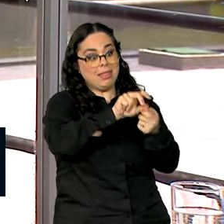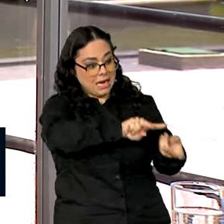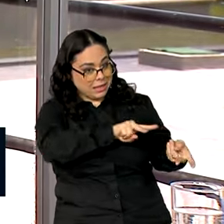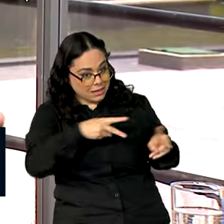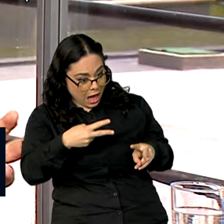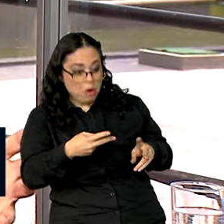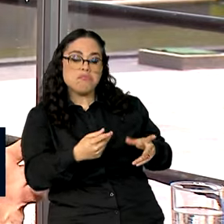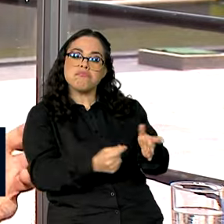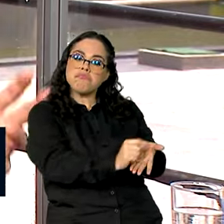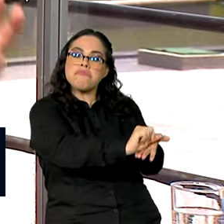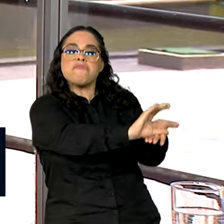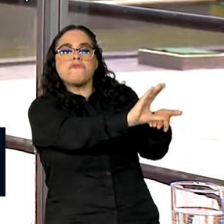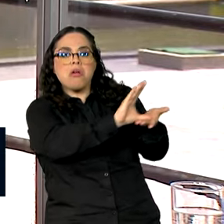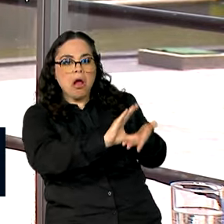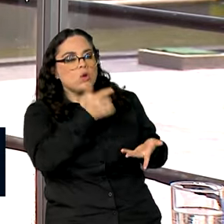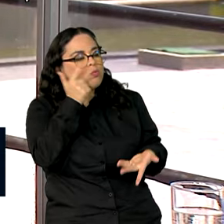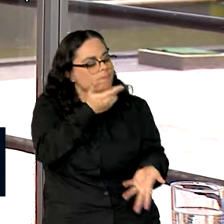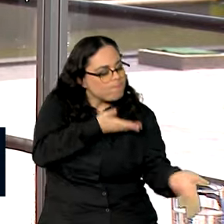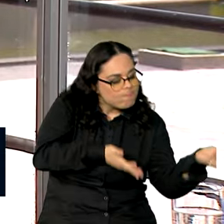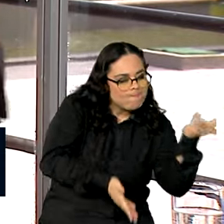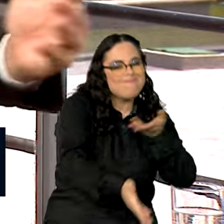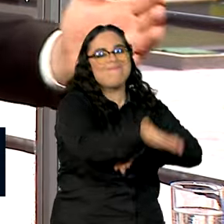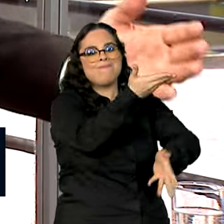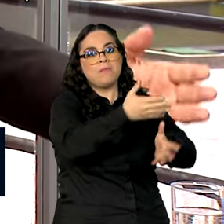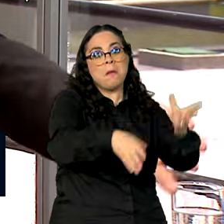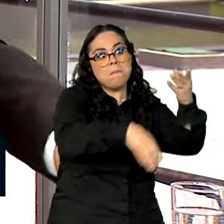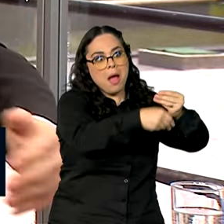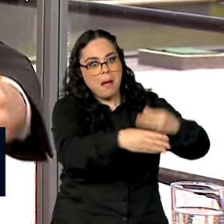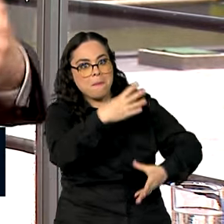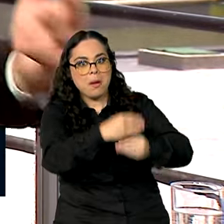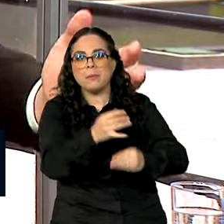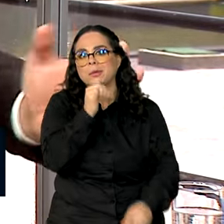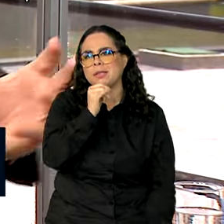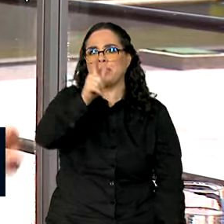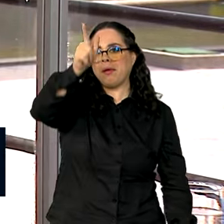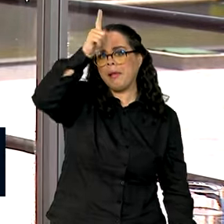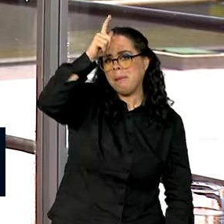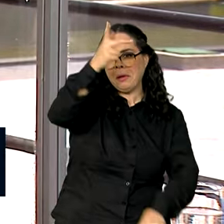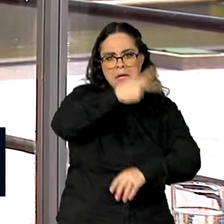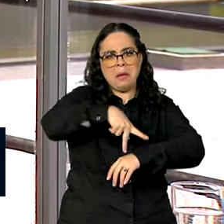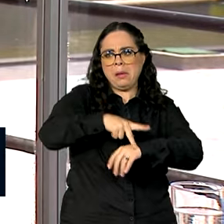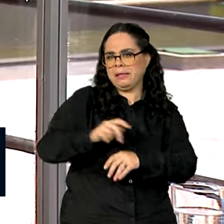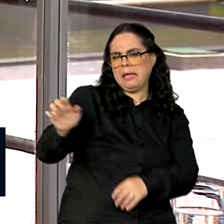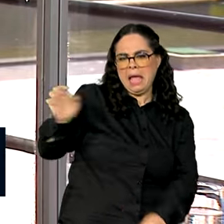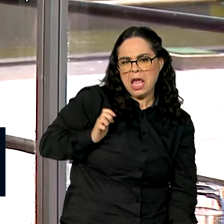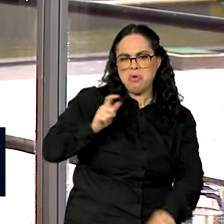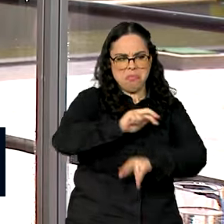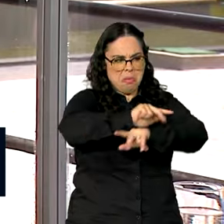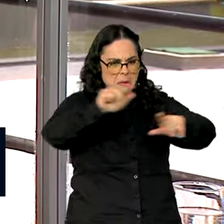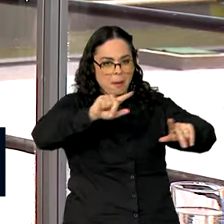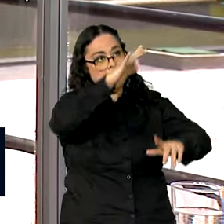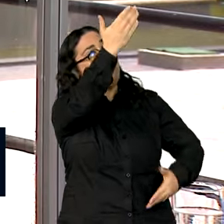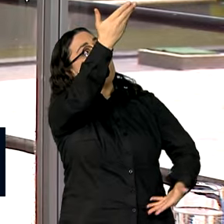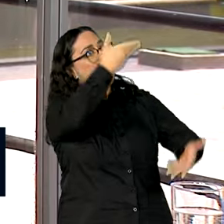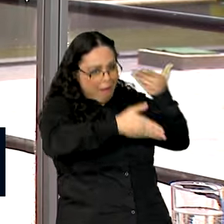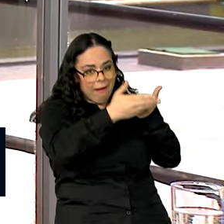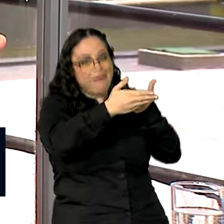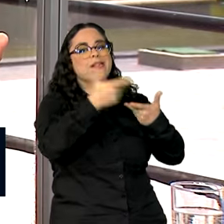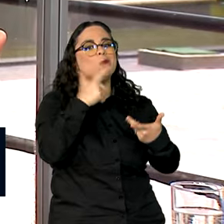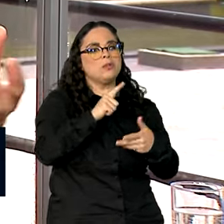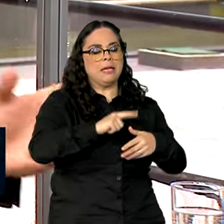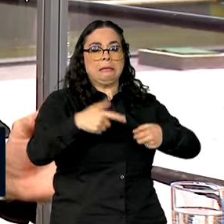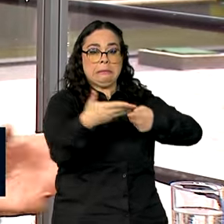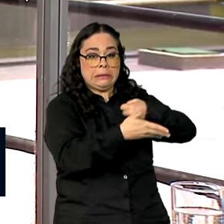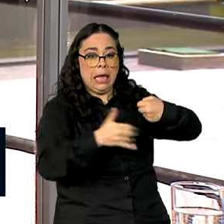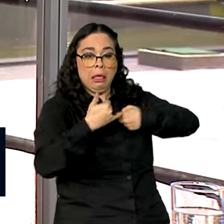transição e para poder contribuir com os países como a Alemanha e outros, que são países ricos, mas que têm matrizes muito